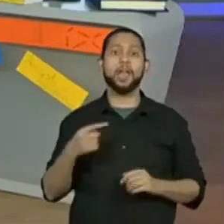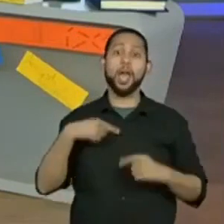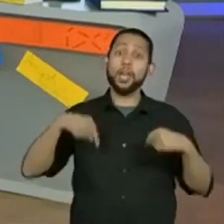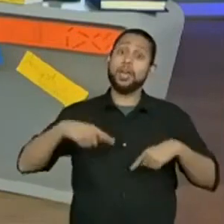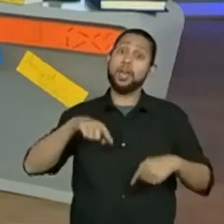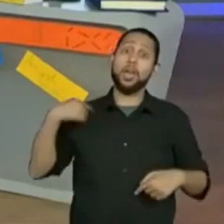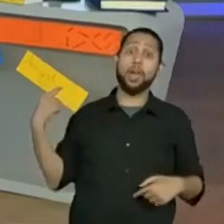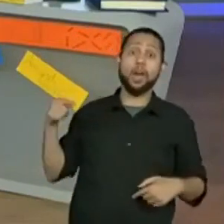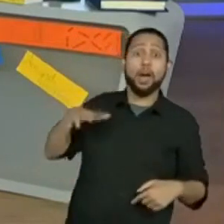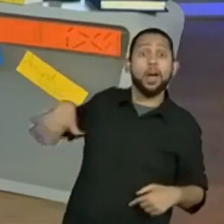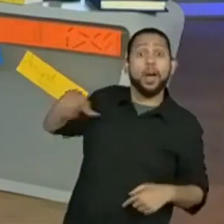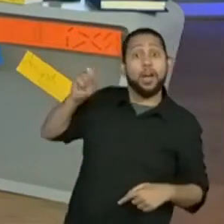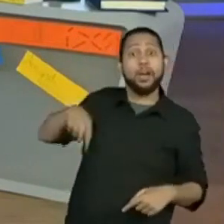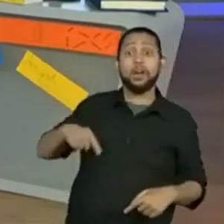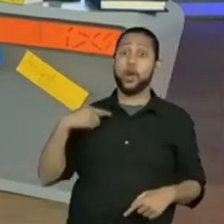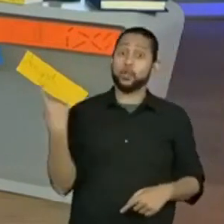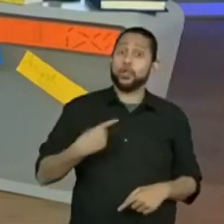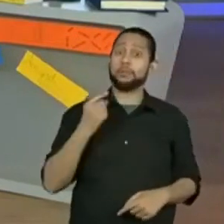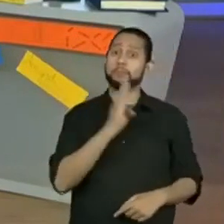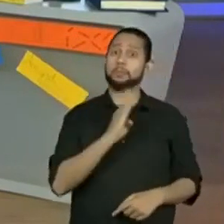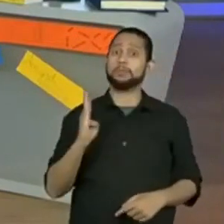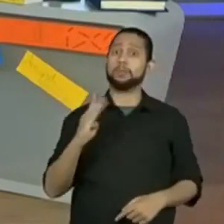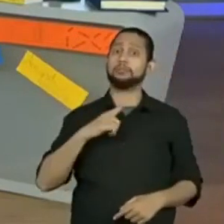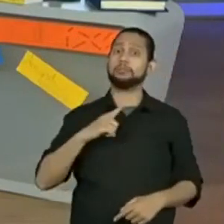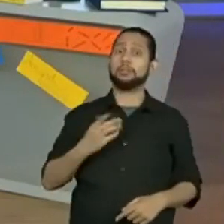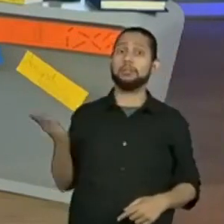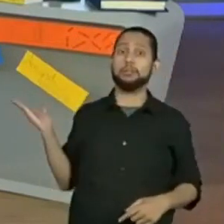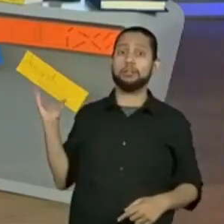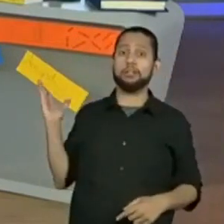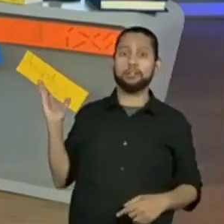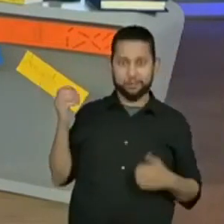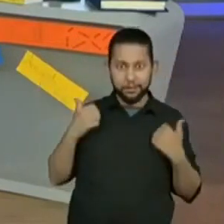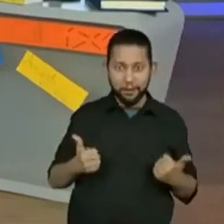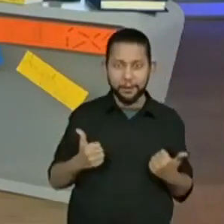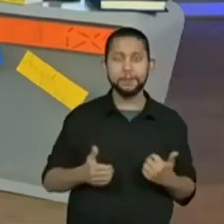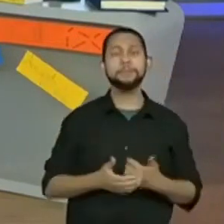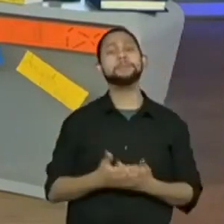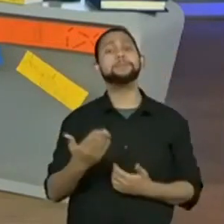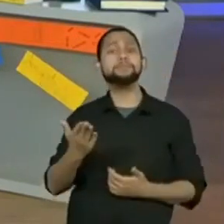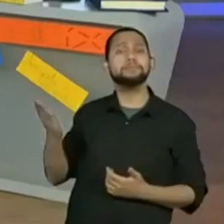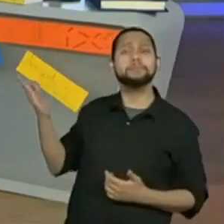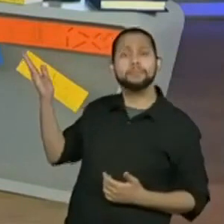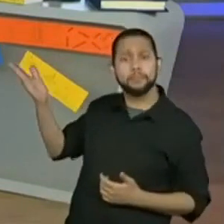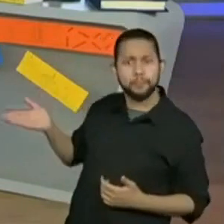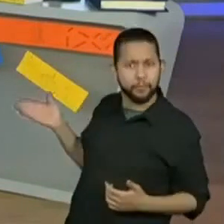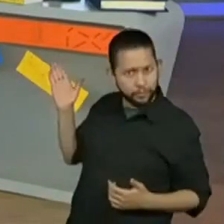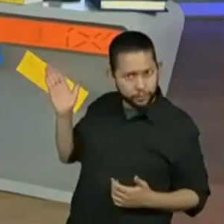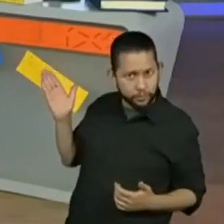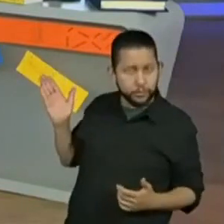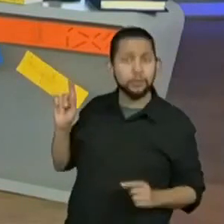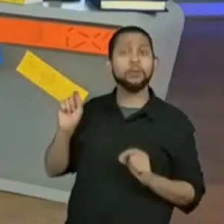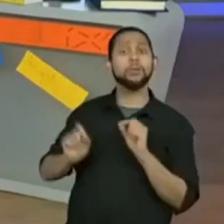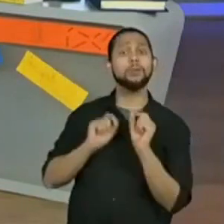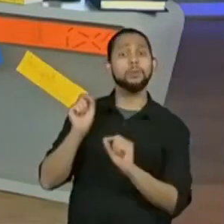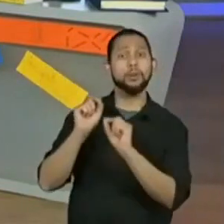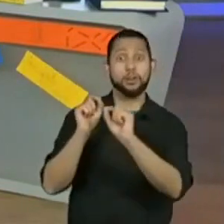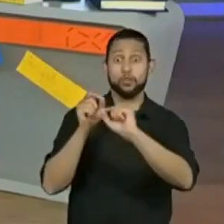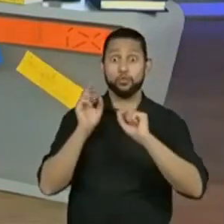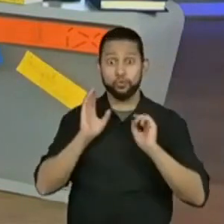deixá-lo aqui. Vamos lá. Agora, tudo isso que faz parte, nós já vimos nossa